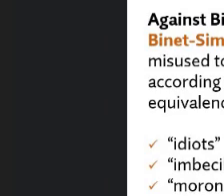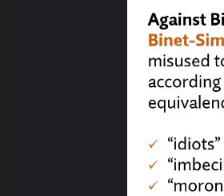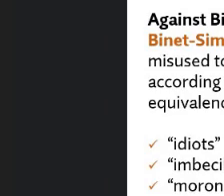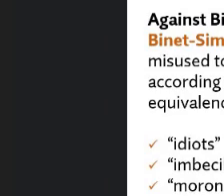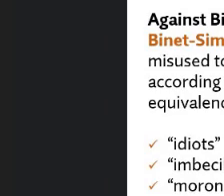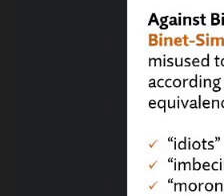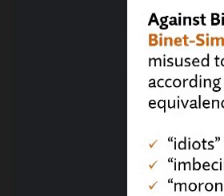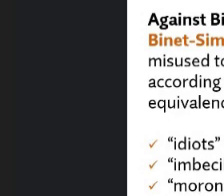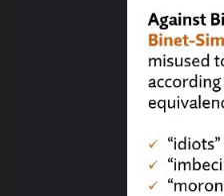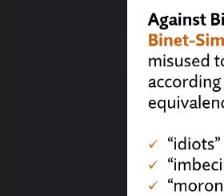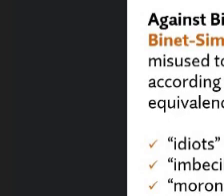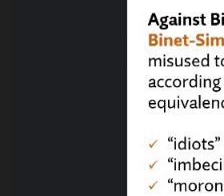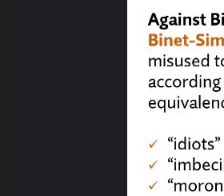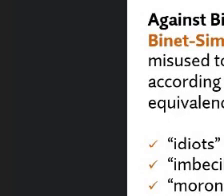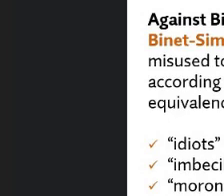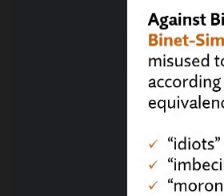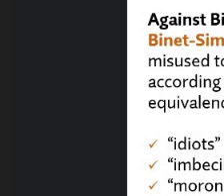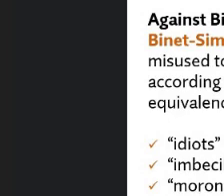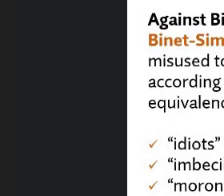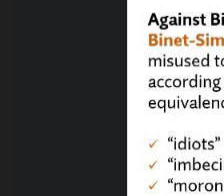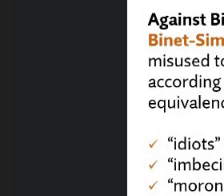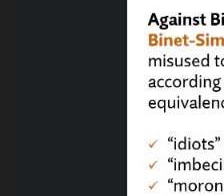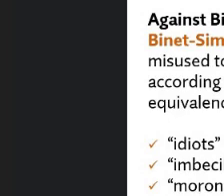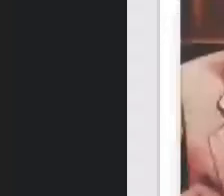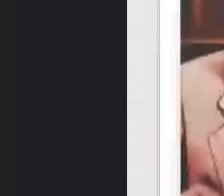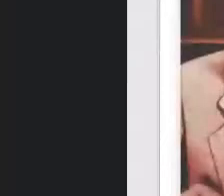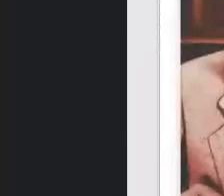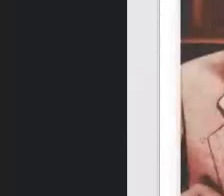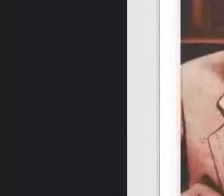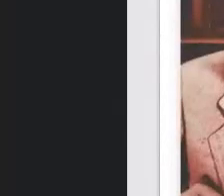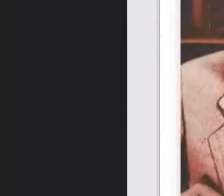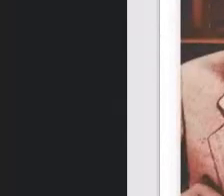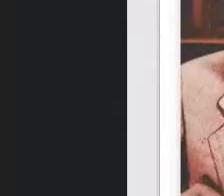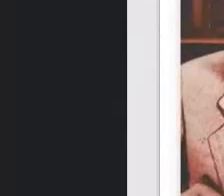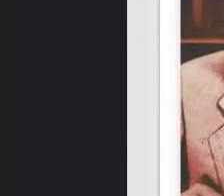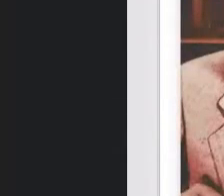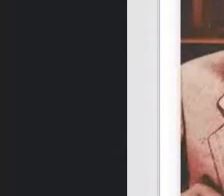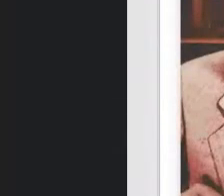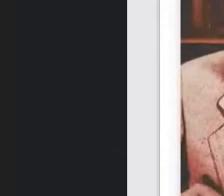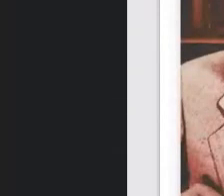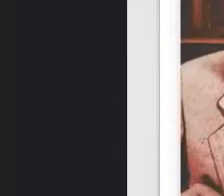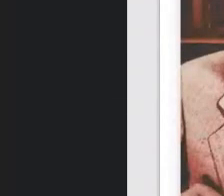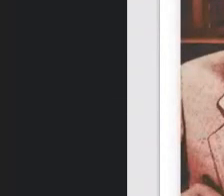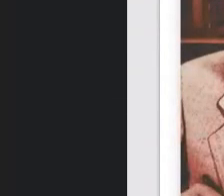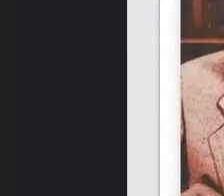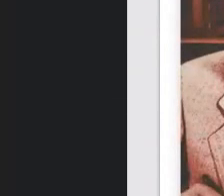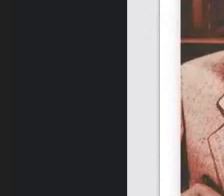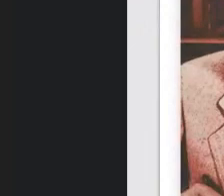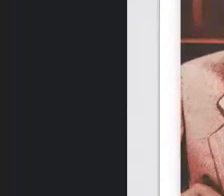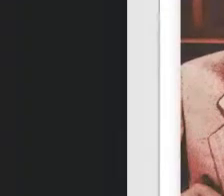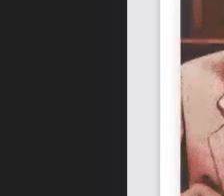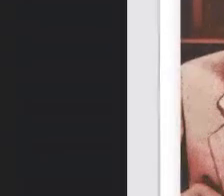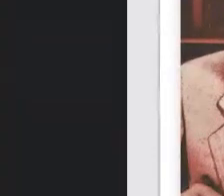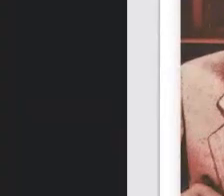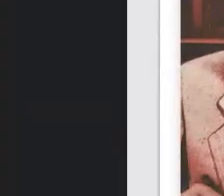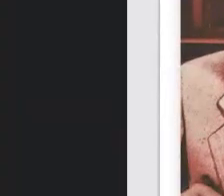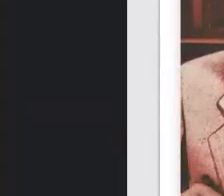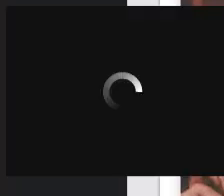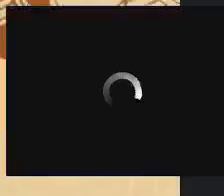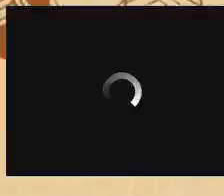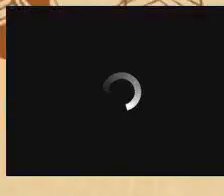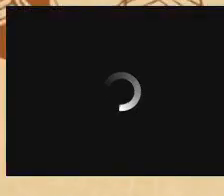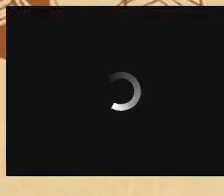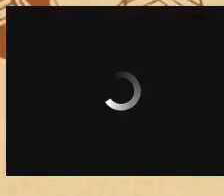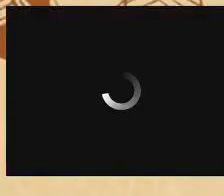todas essas argumentações elas eram infundadas e aqui está talvez a figura central nesse processo tão